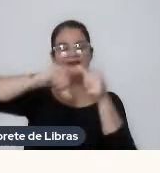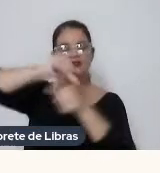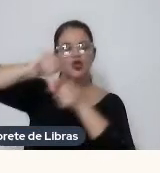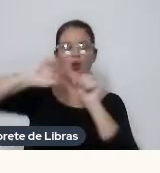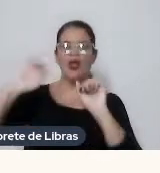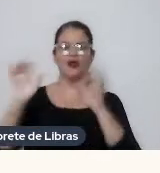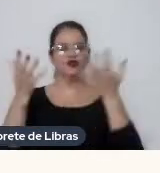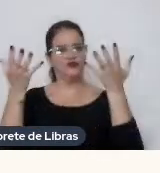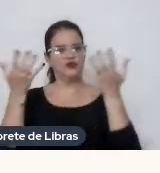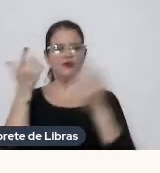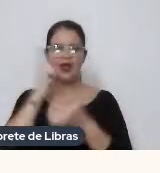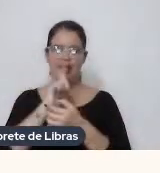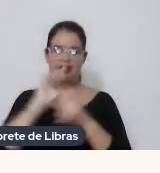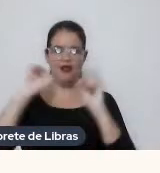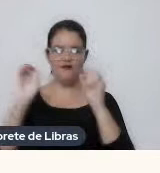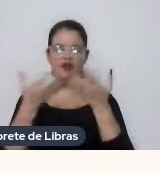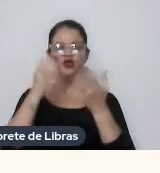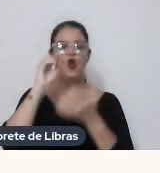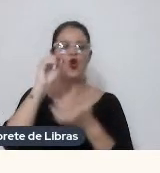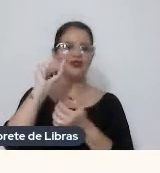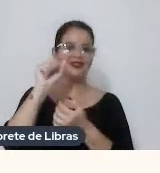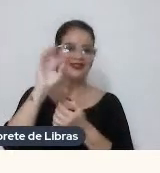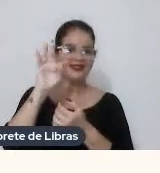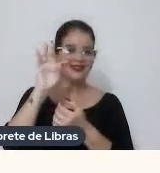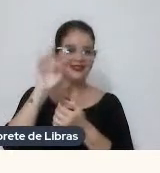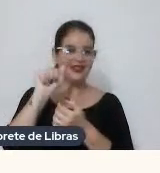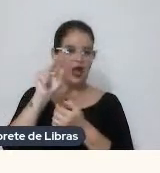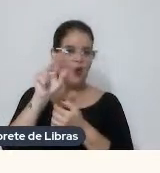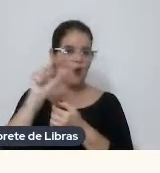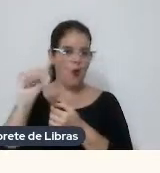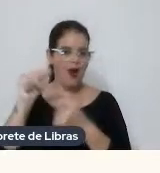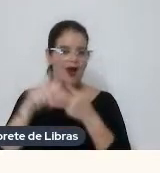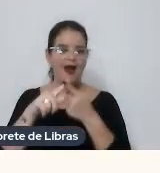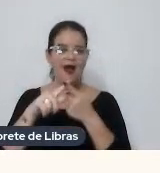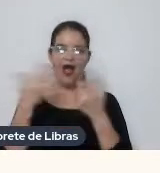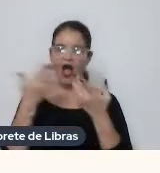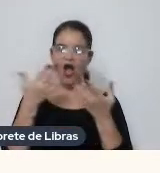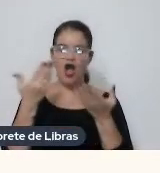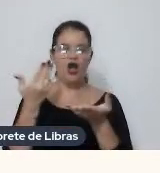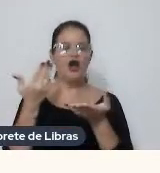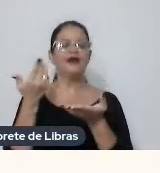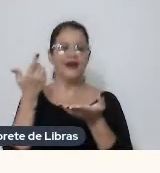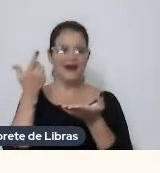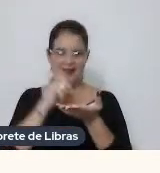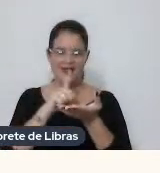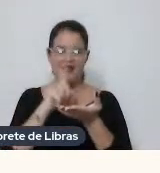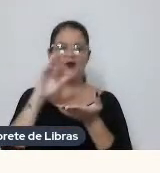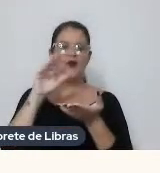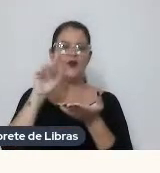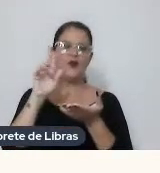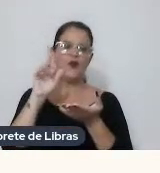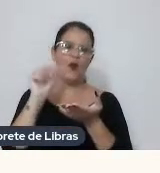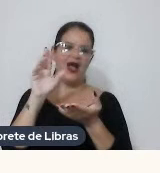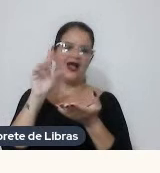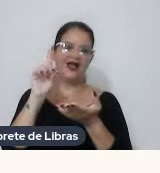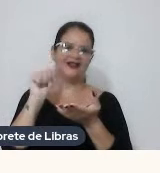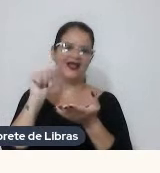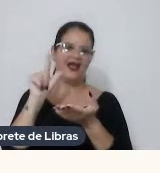Ganhou o festival De Ottawa Acabou de receber Uma menção Em Guadalajara E também ganhou Um festival No Peru